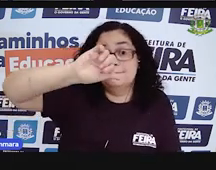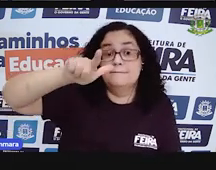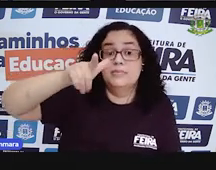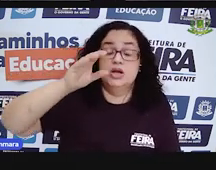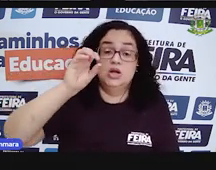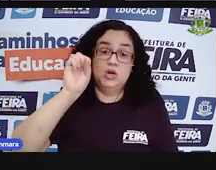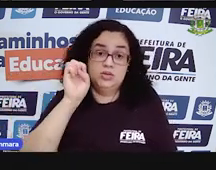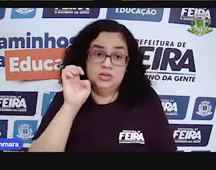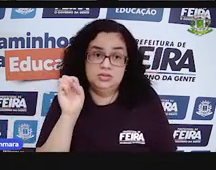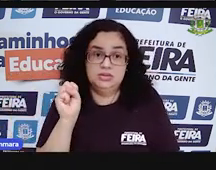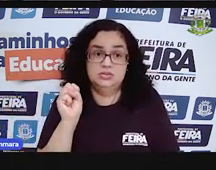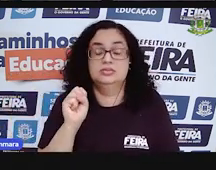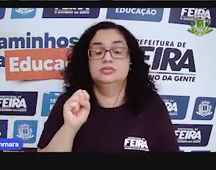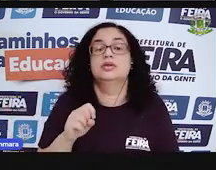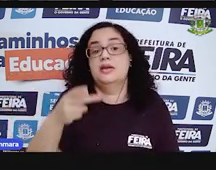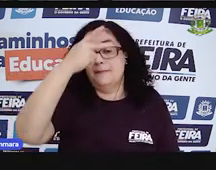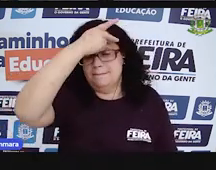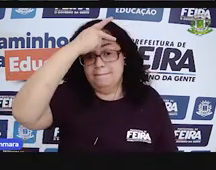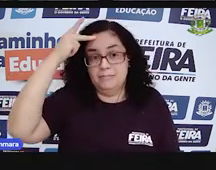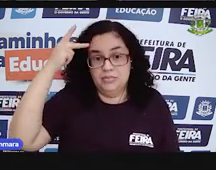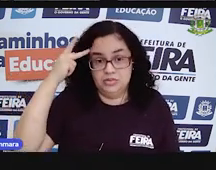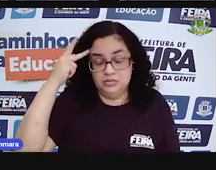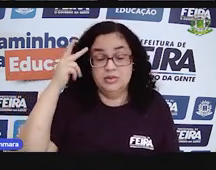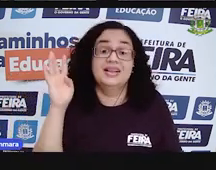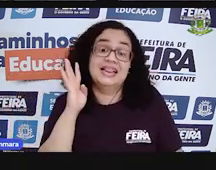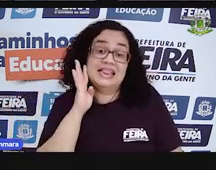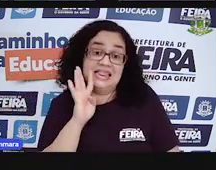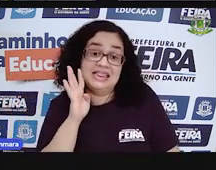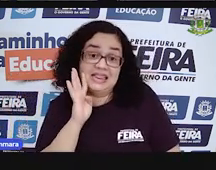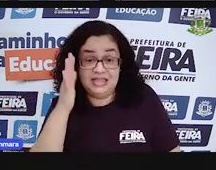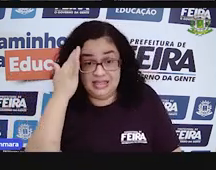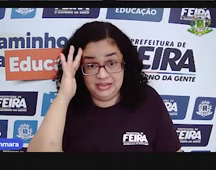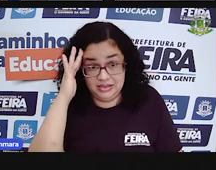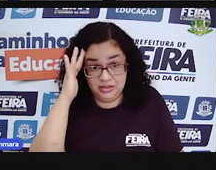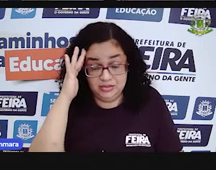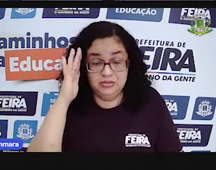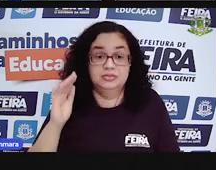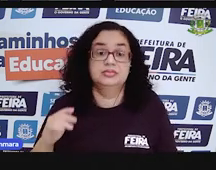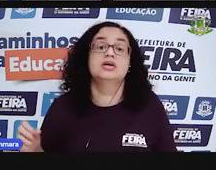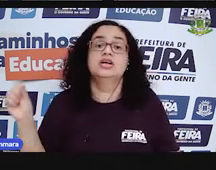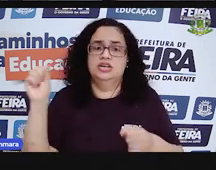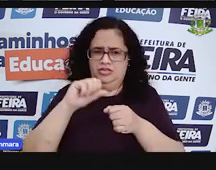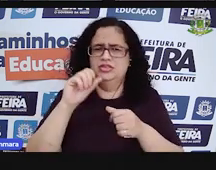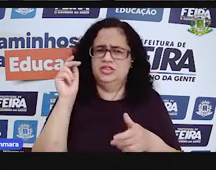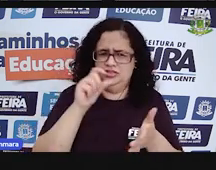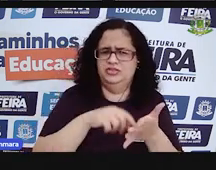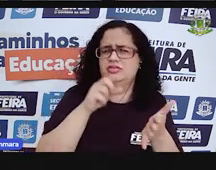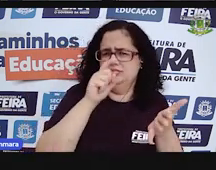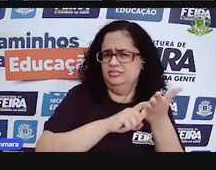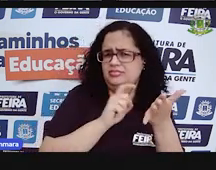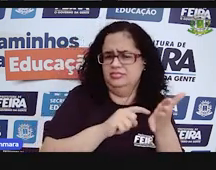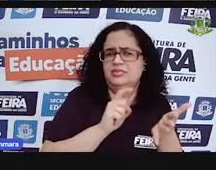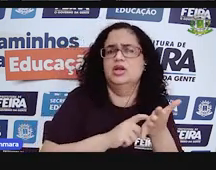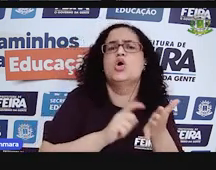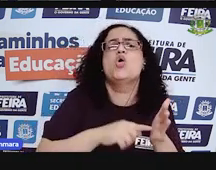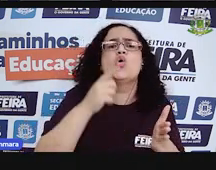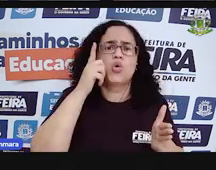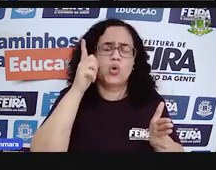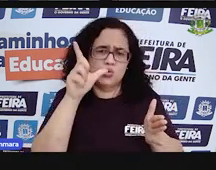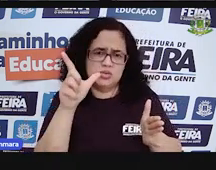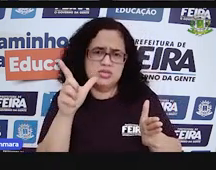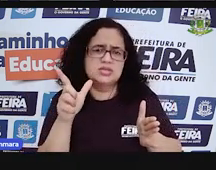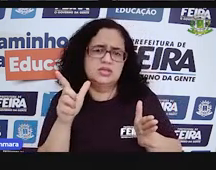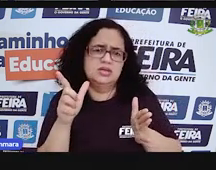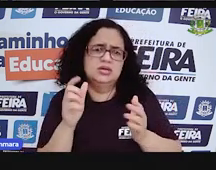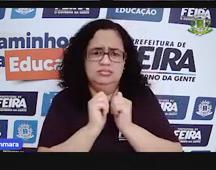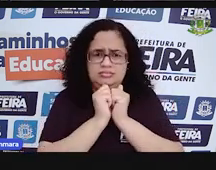pessoas. Belezinha? Você tinha feito na calculadora? Será que você conseguiu acompanhar e fazer na